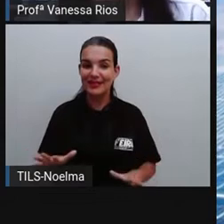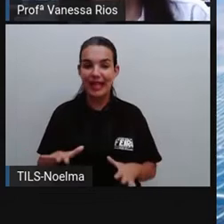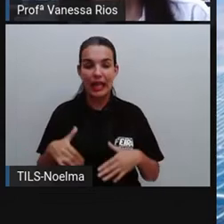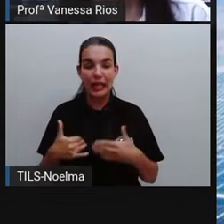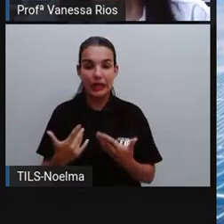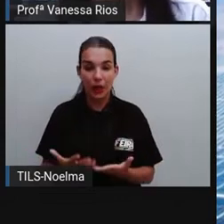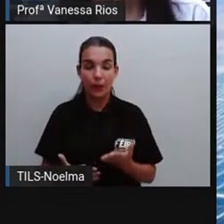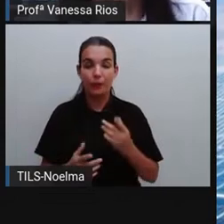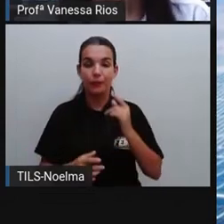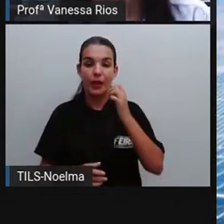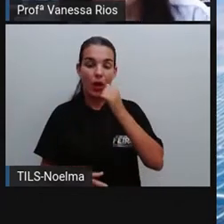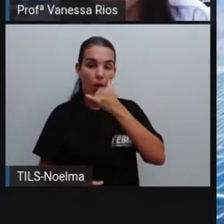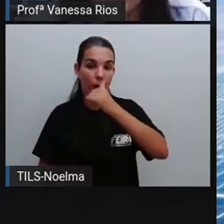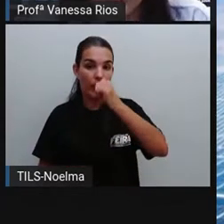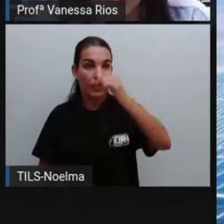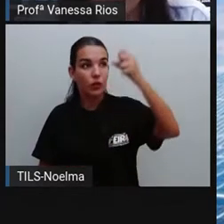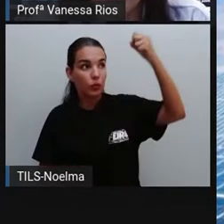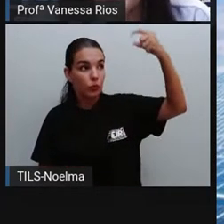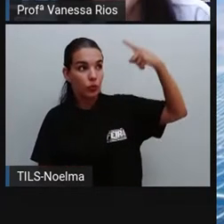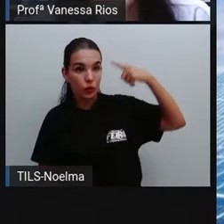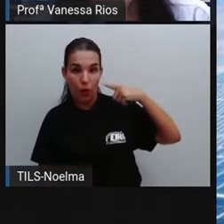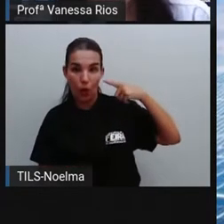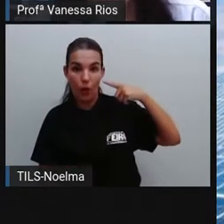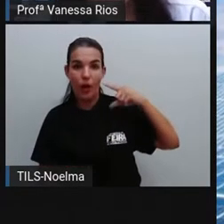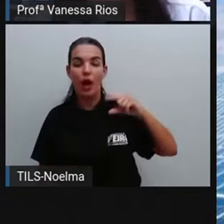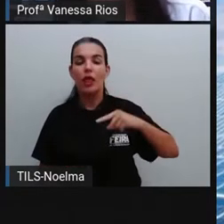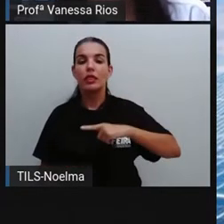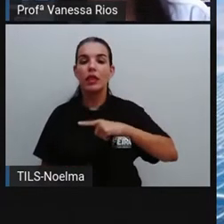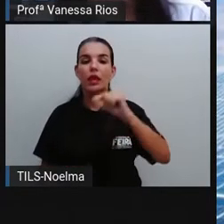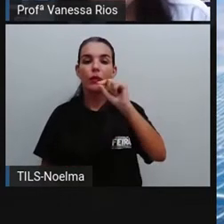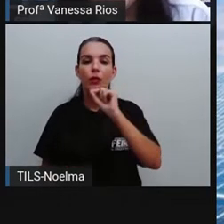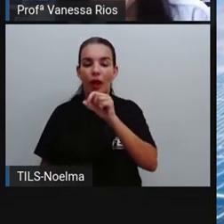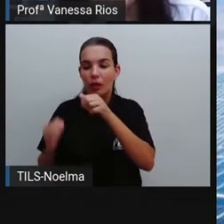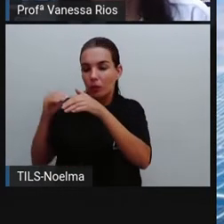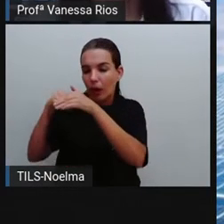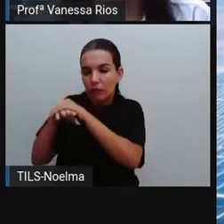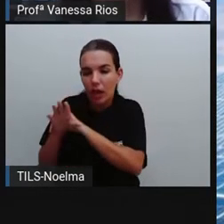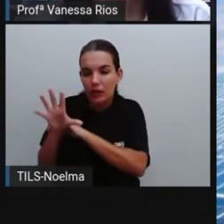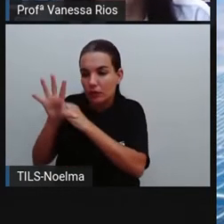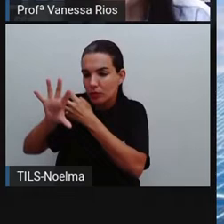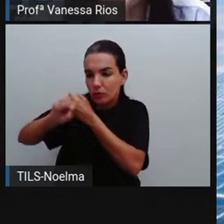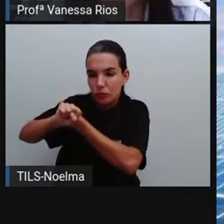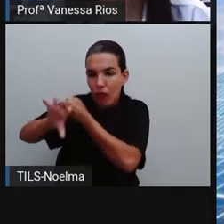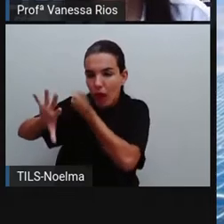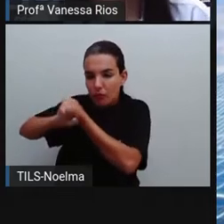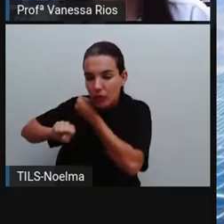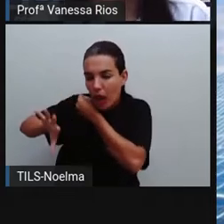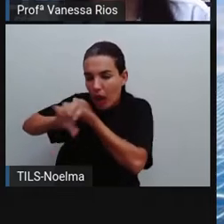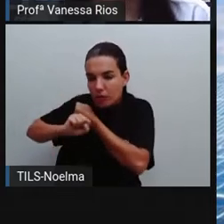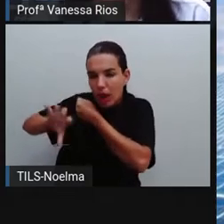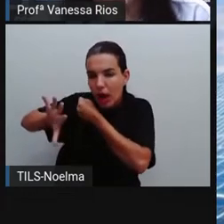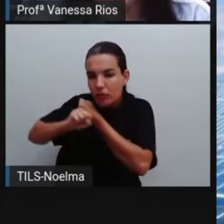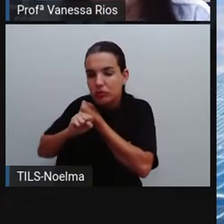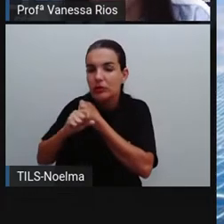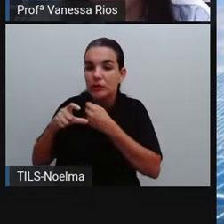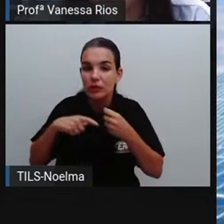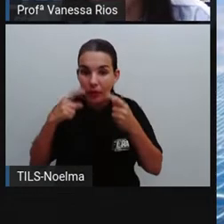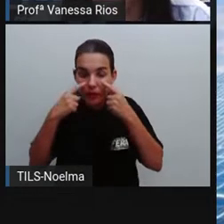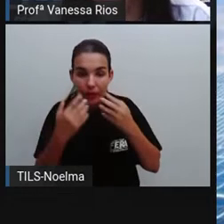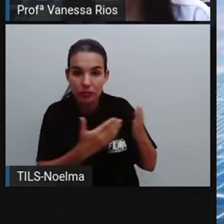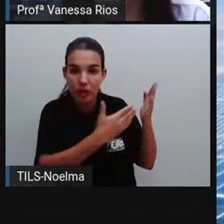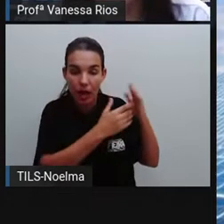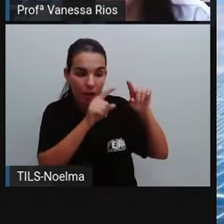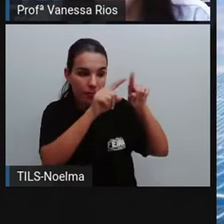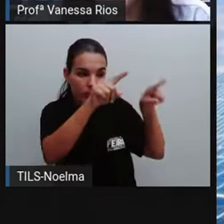a energia enviada pelo sol, ela é recolhida, ela é absorvida por estas placas de